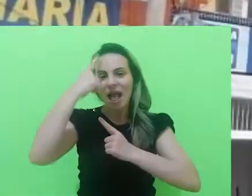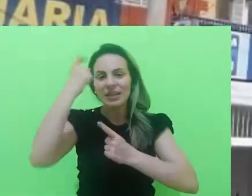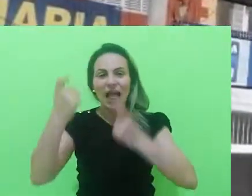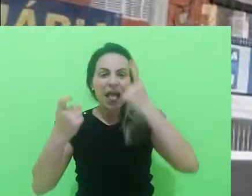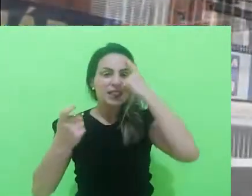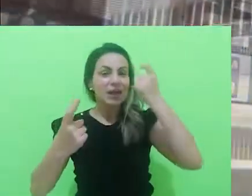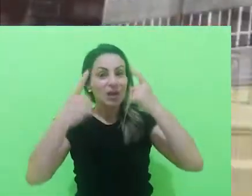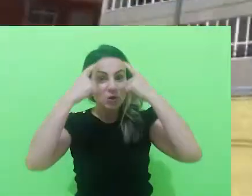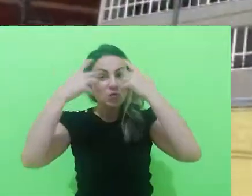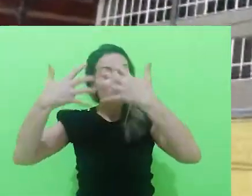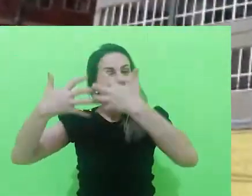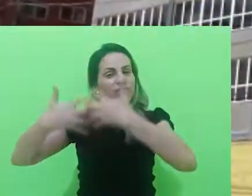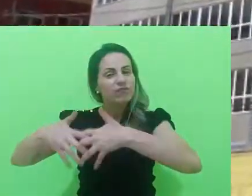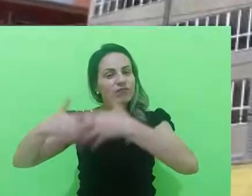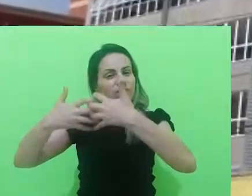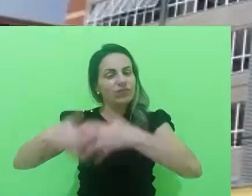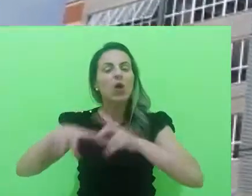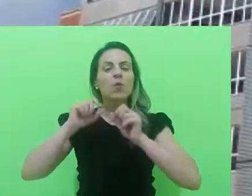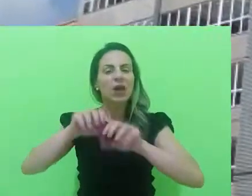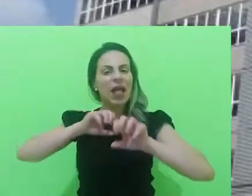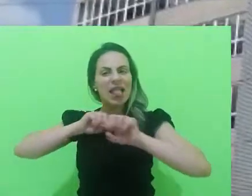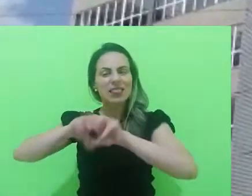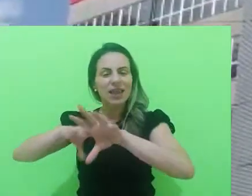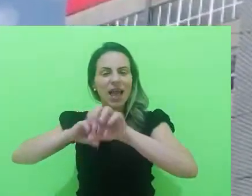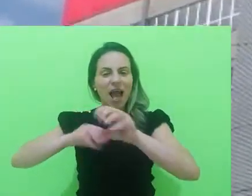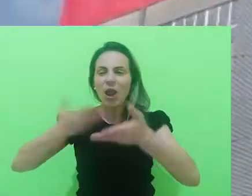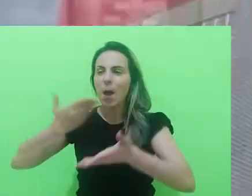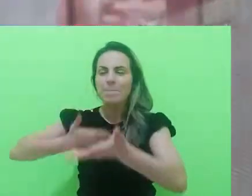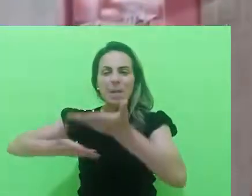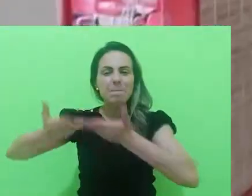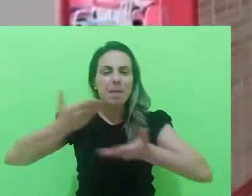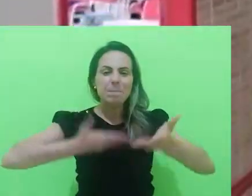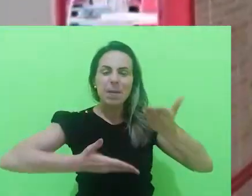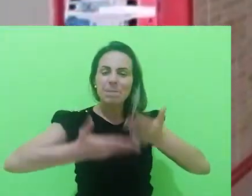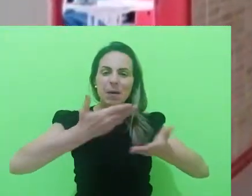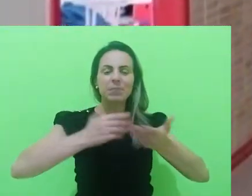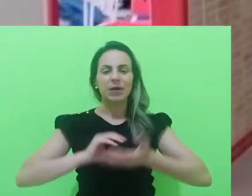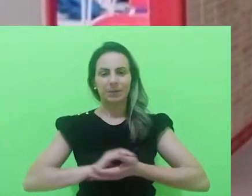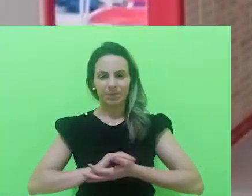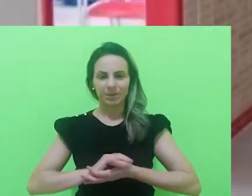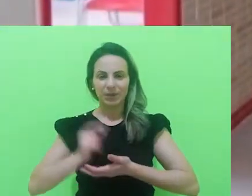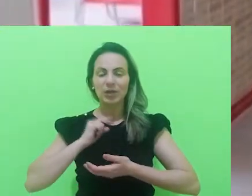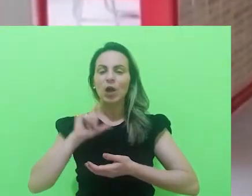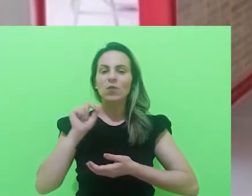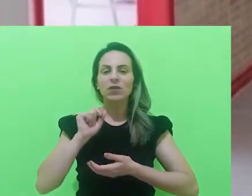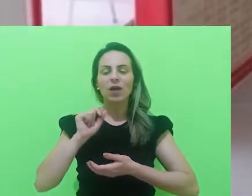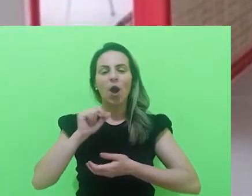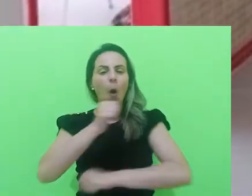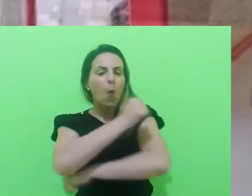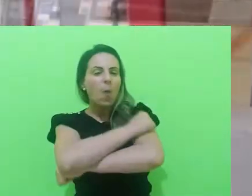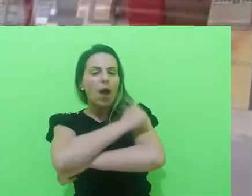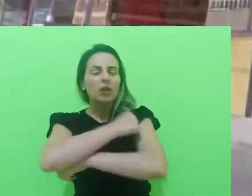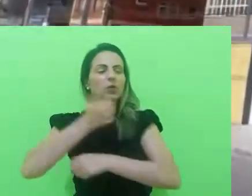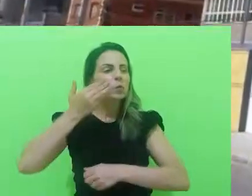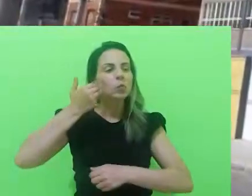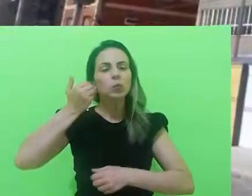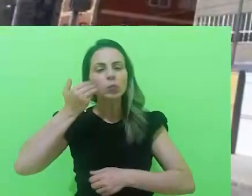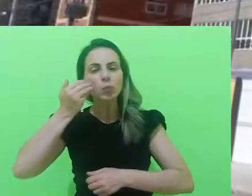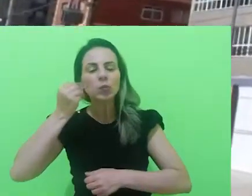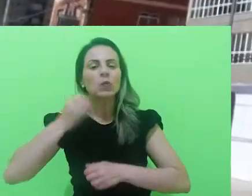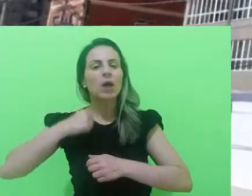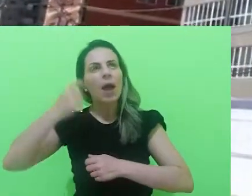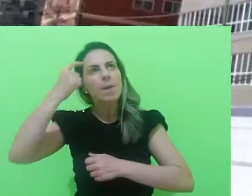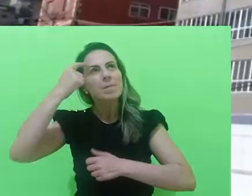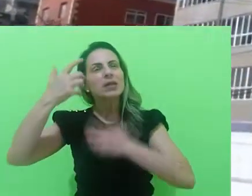raciocínio lógico através de aulas dialogadas e interativas que instigam o aluno a exercitar o